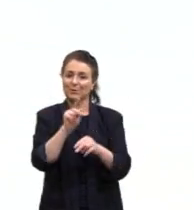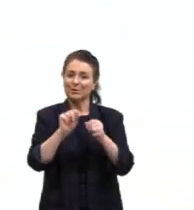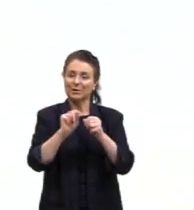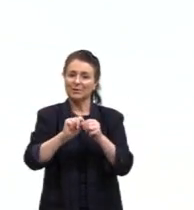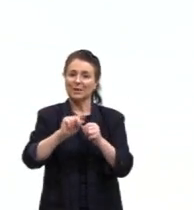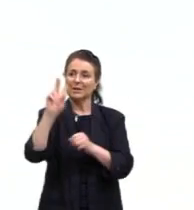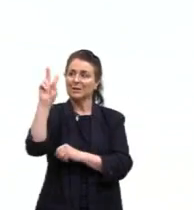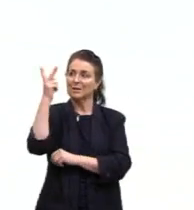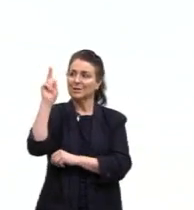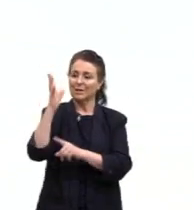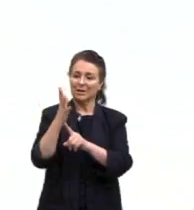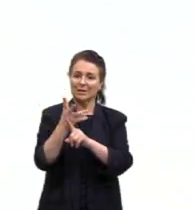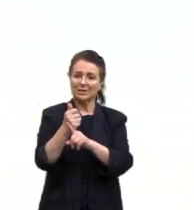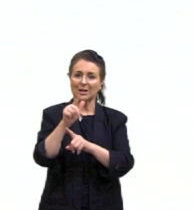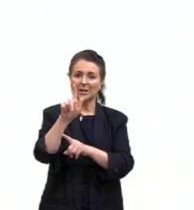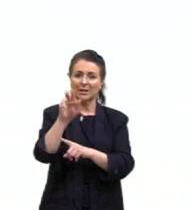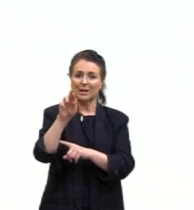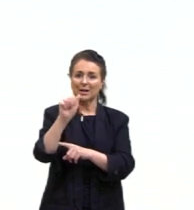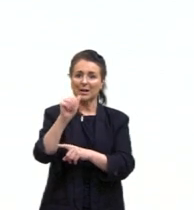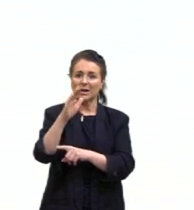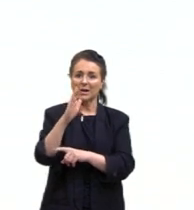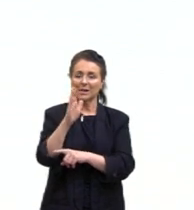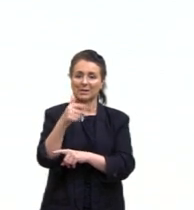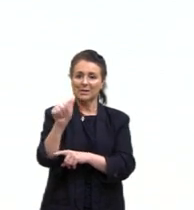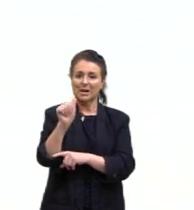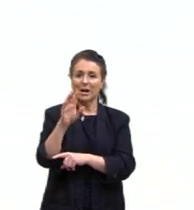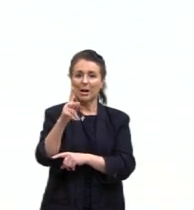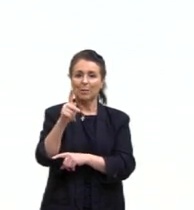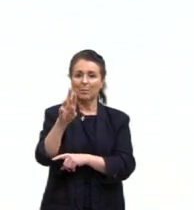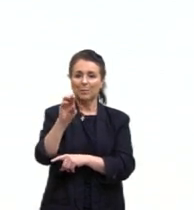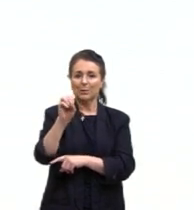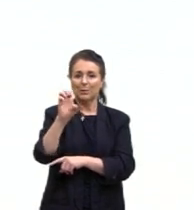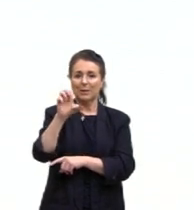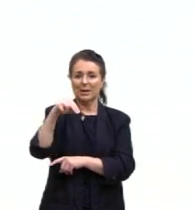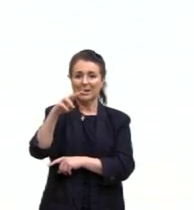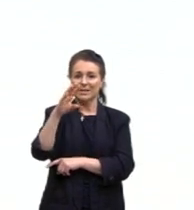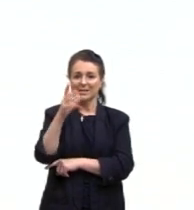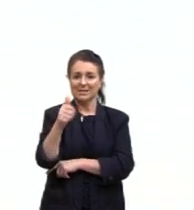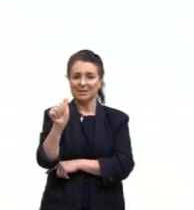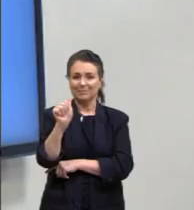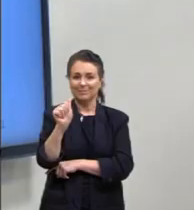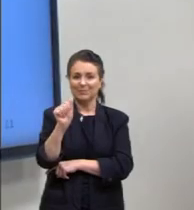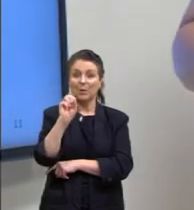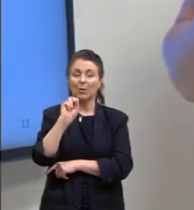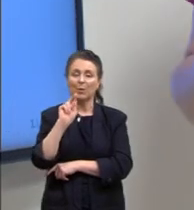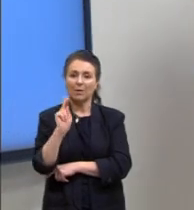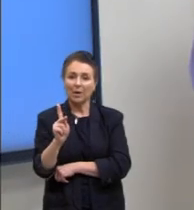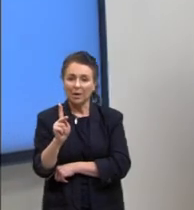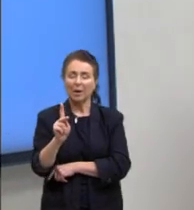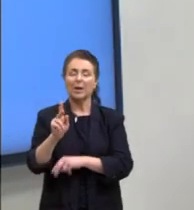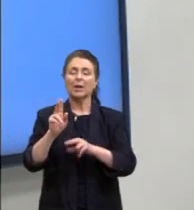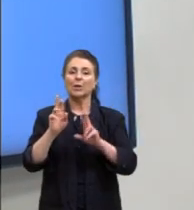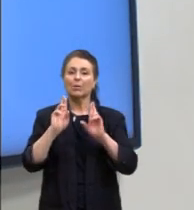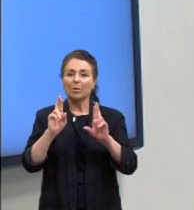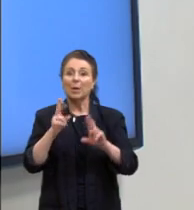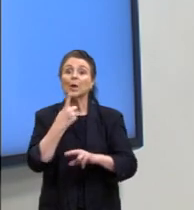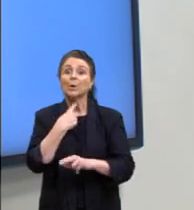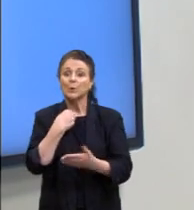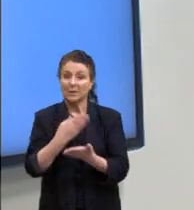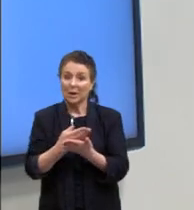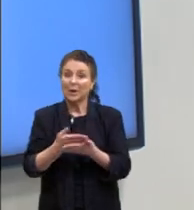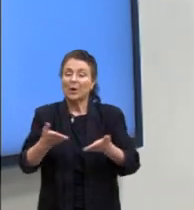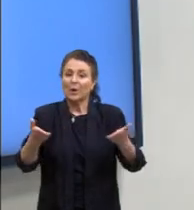História da Arte da Graça Proença. Certo, pessoal? Espero que vocês tenham gostado da nossa aula de hoje,